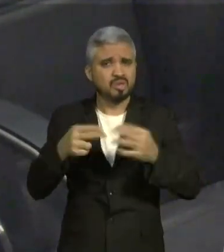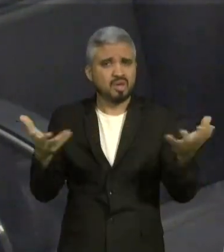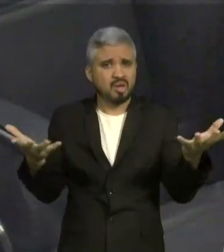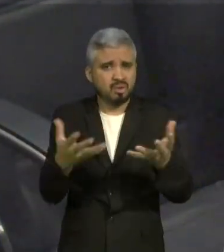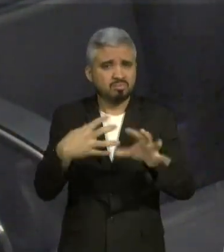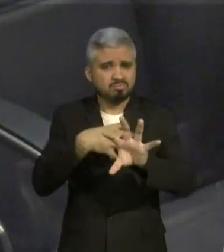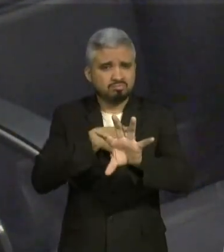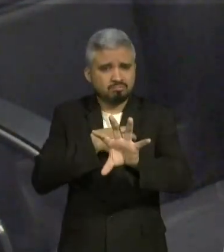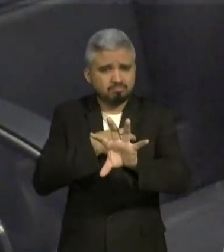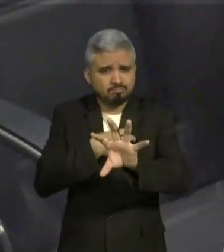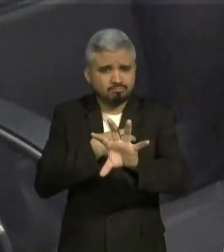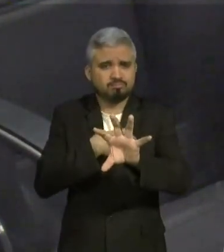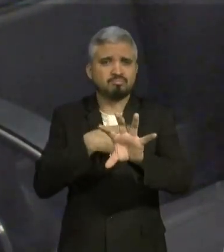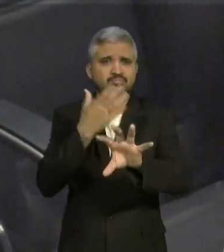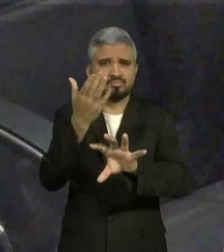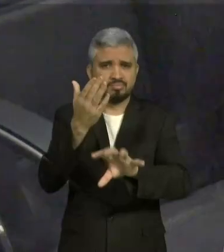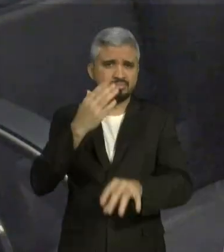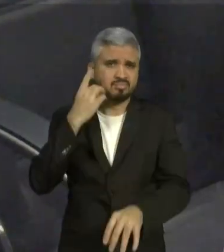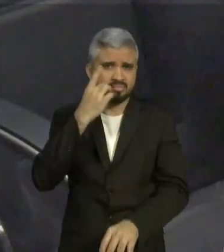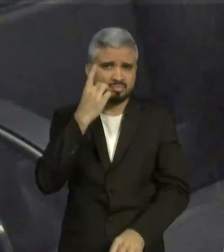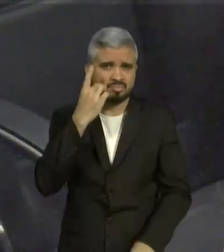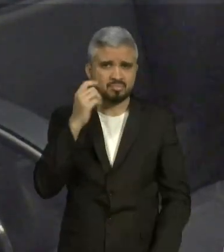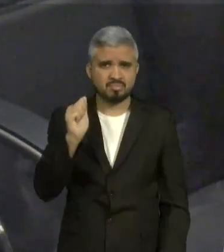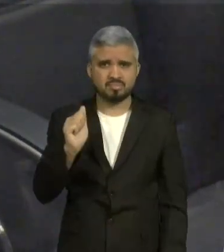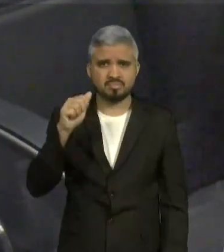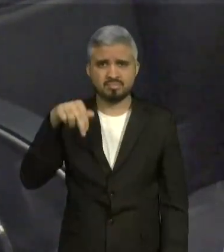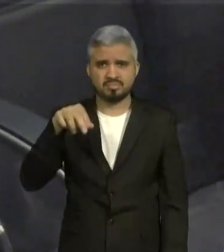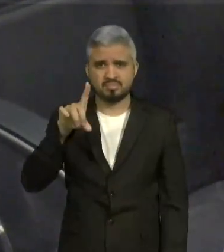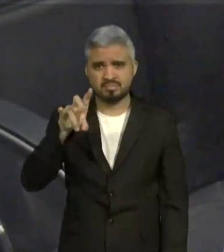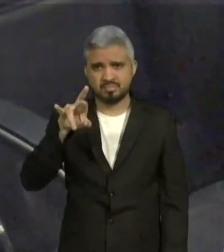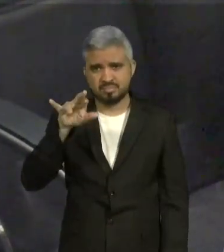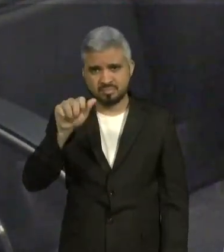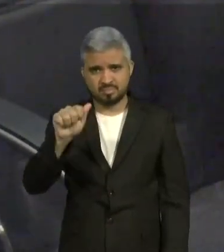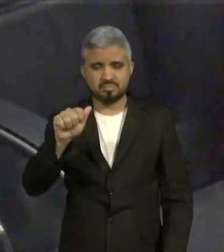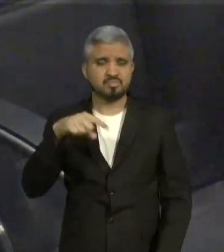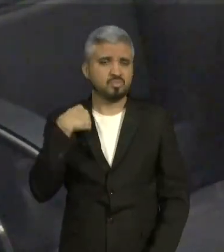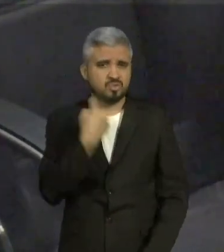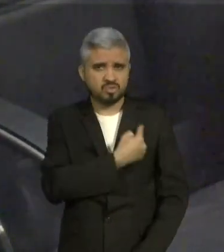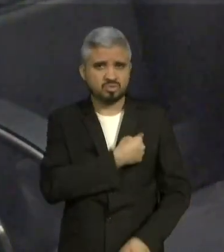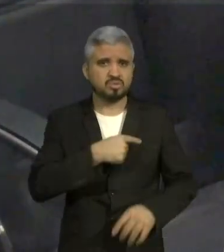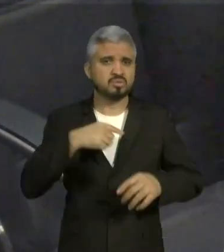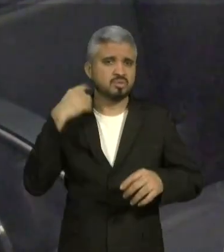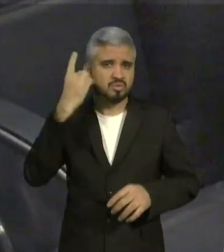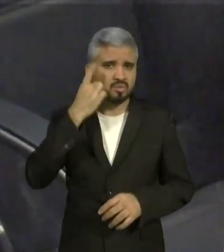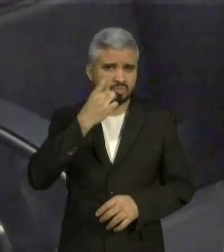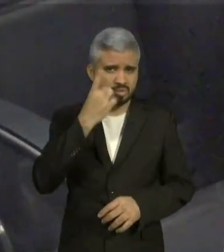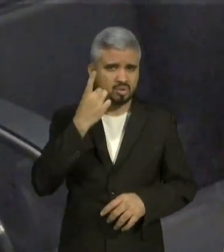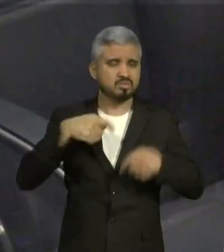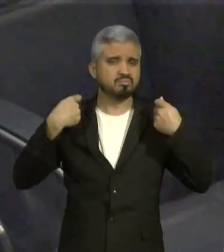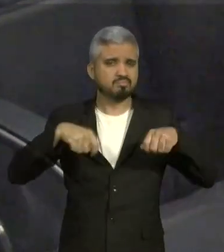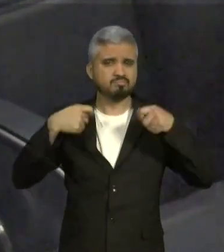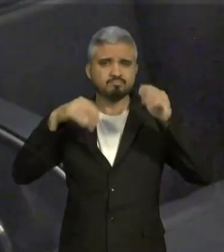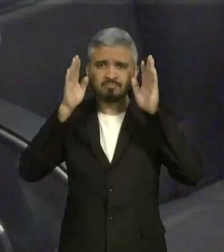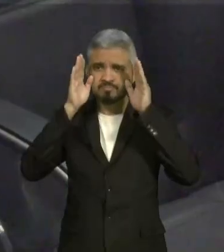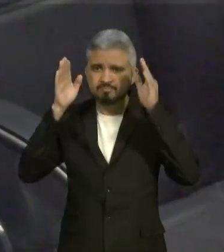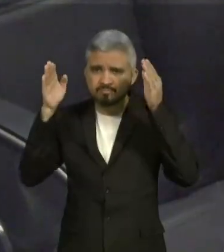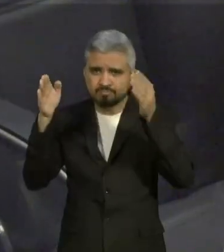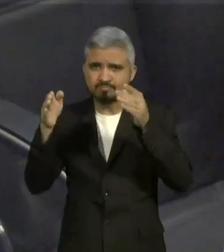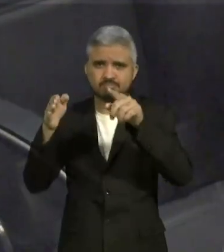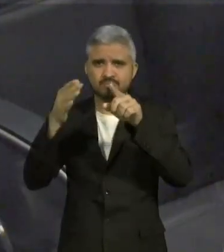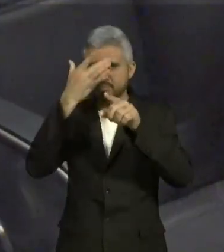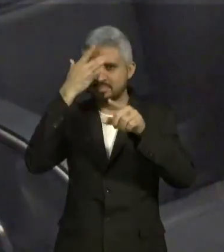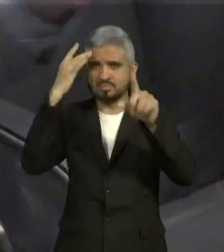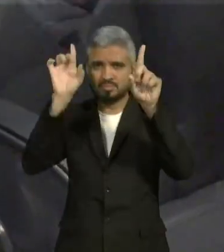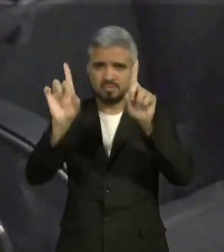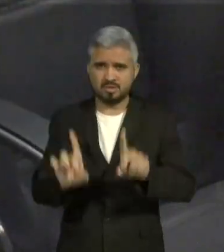deputada, e que a gente possa, todos os deputados, estar olhando para aqueles que têm dificuldade. Às vezes, uma simples